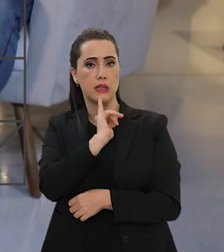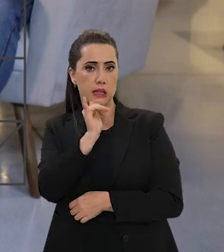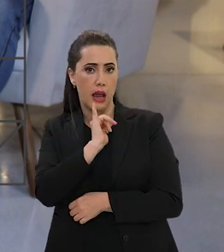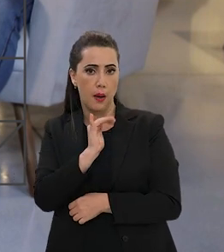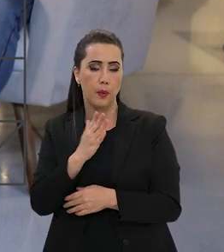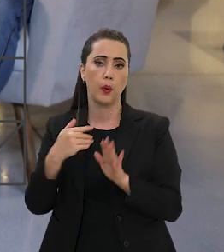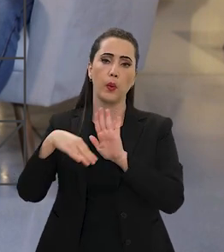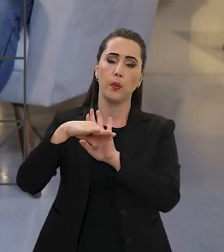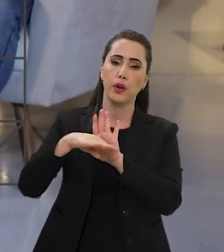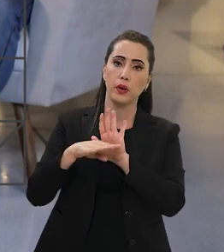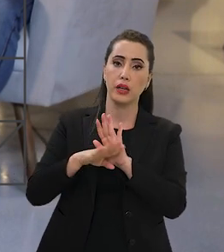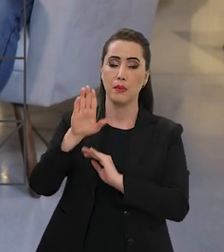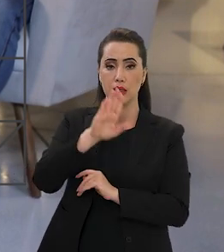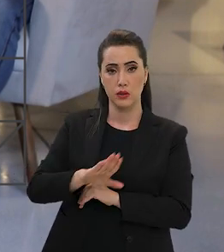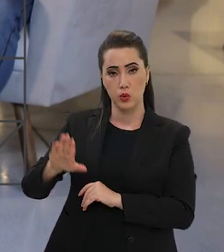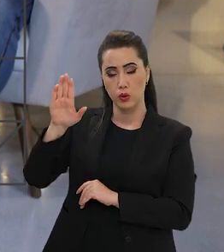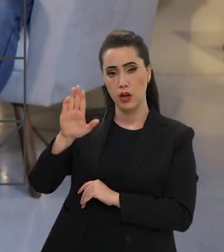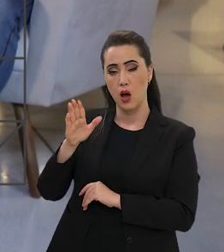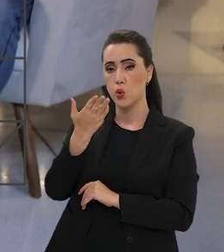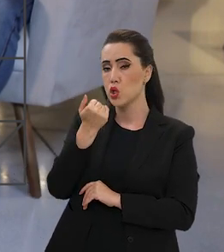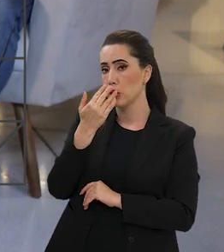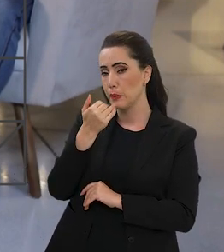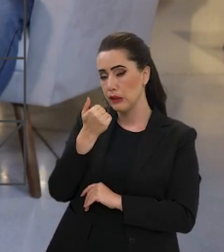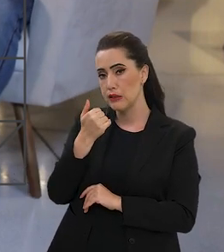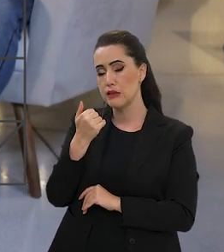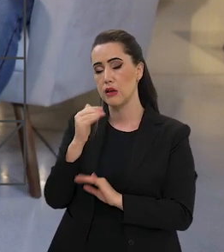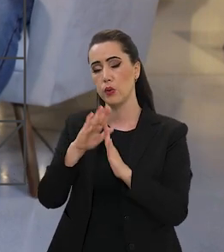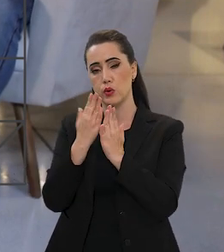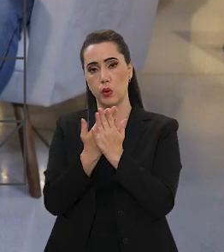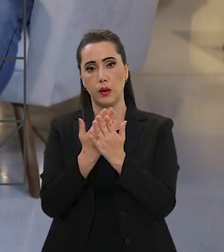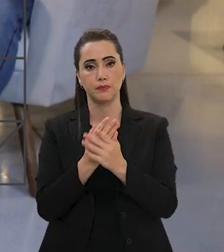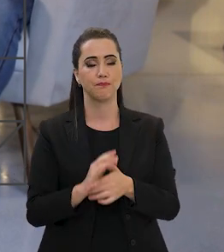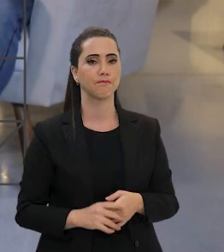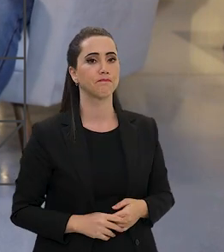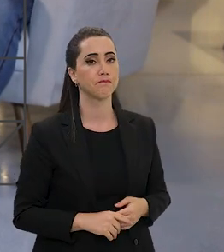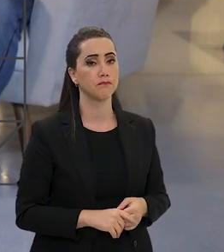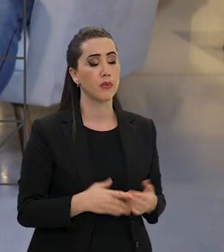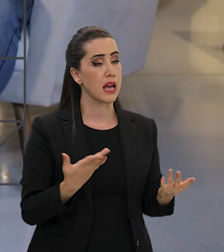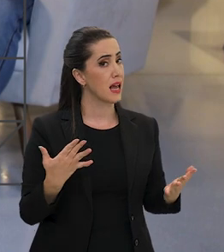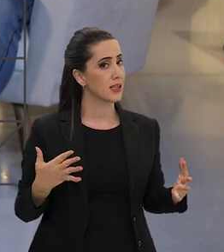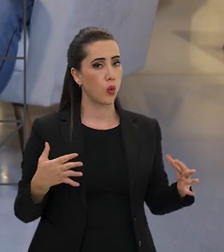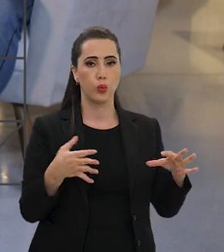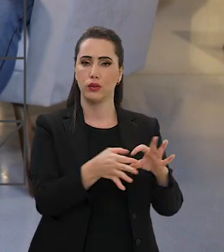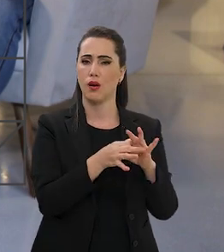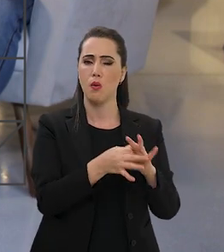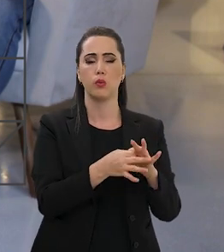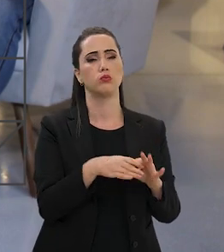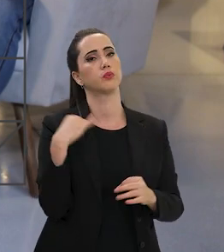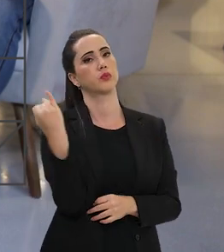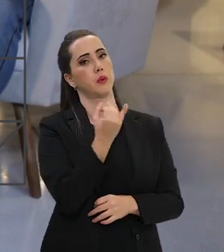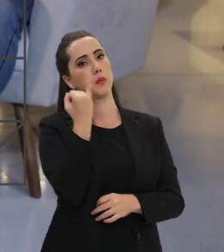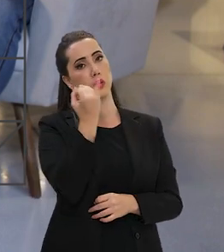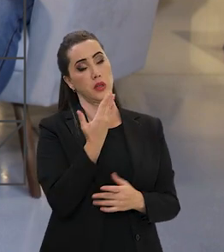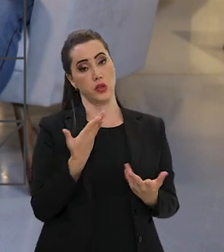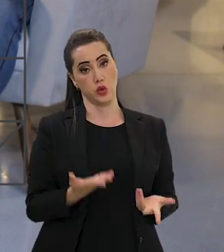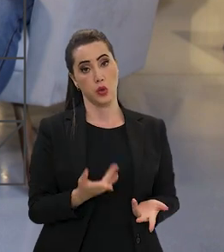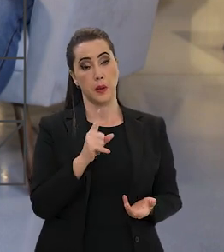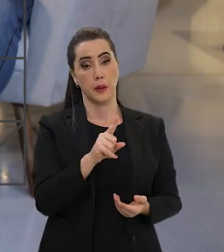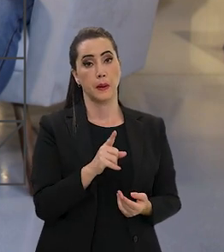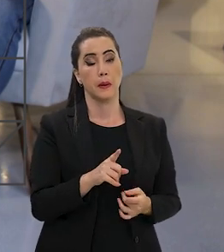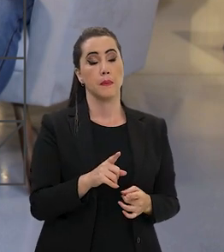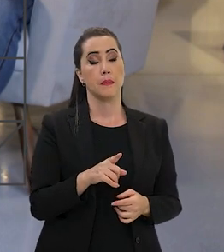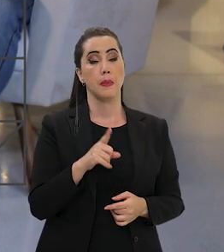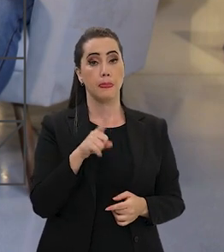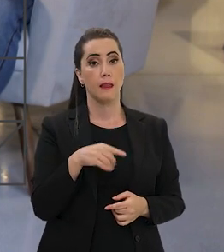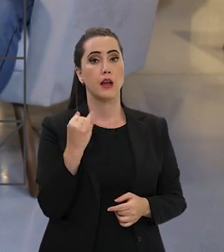colocar como exemplo o Programa Nacional de Alimentação Escolar? A parceria, ela é absolutamente fundamental. Uma coisa que é importante